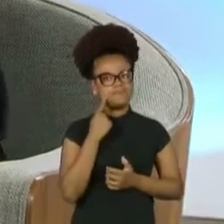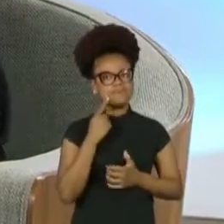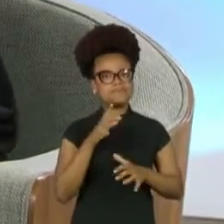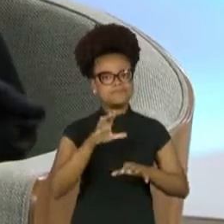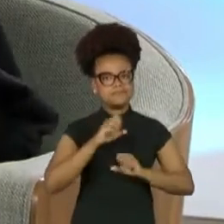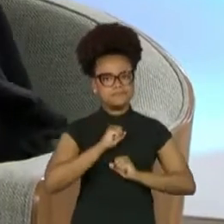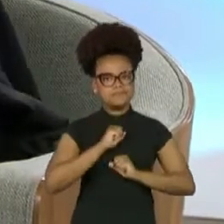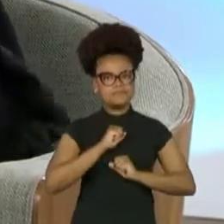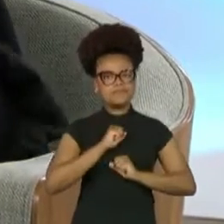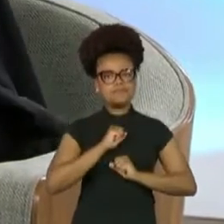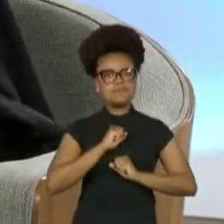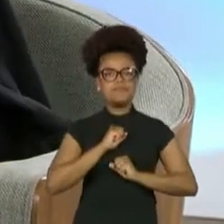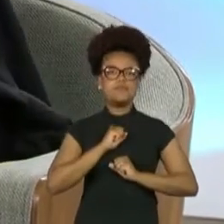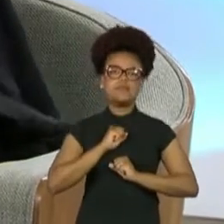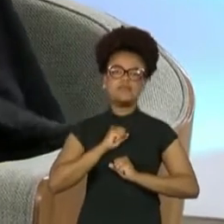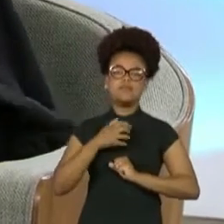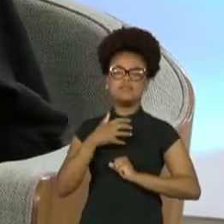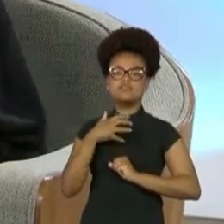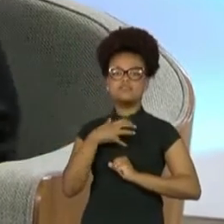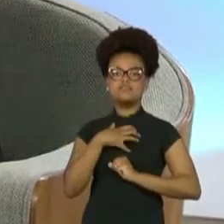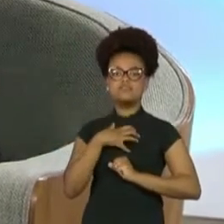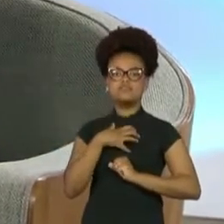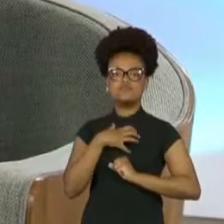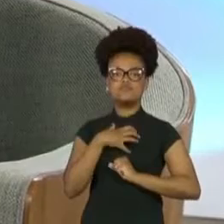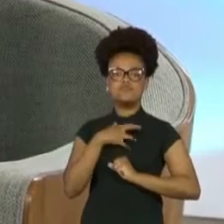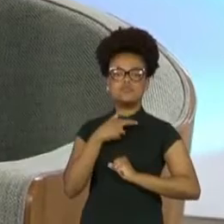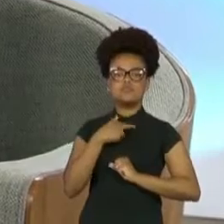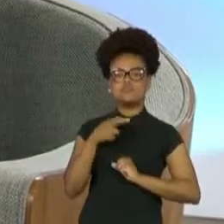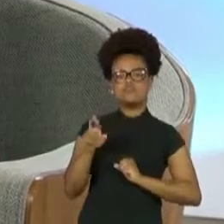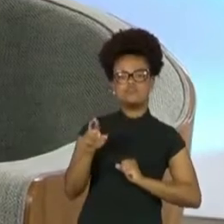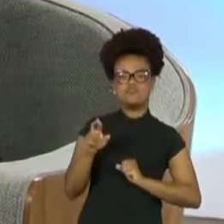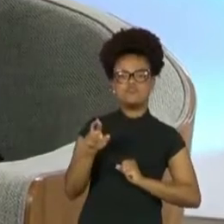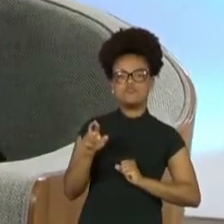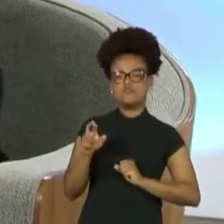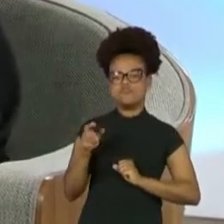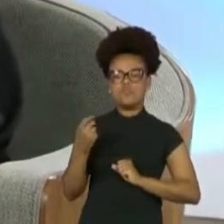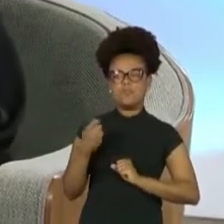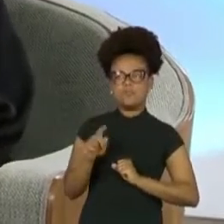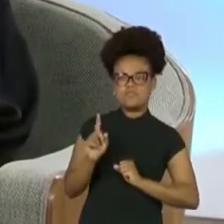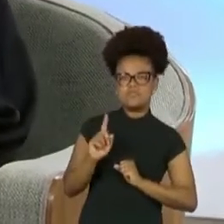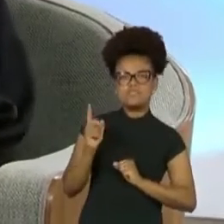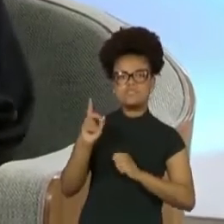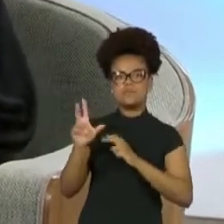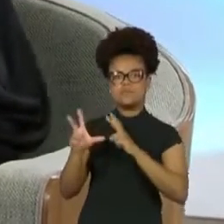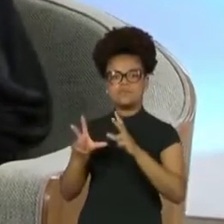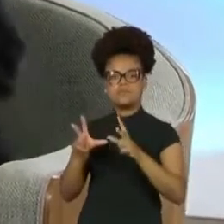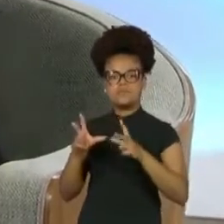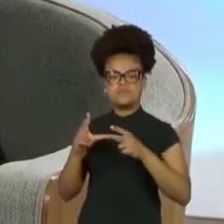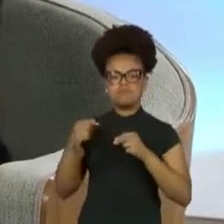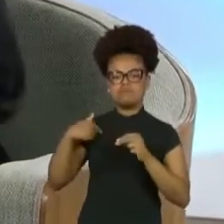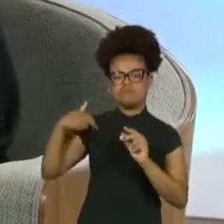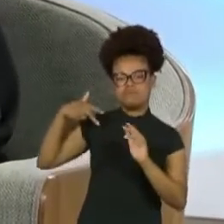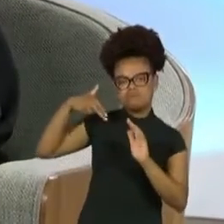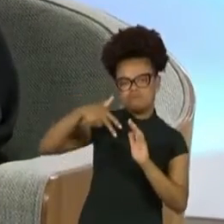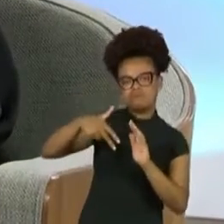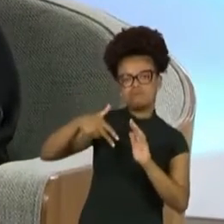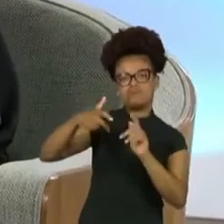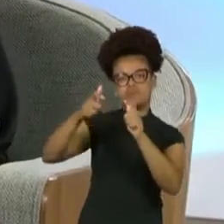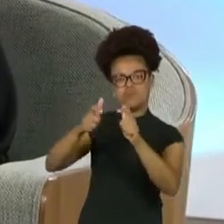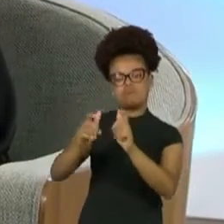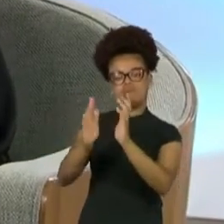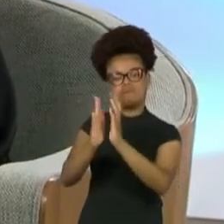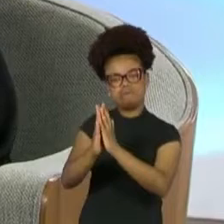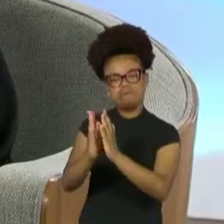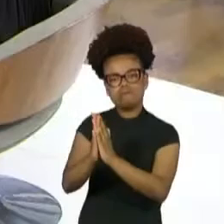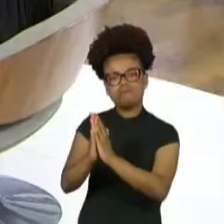necessidade de ter uma religião ou de ter um espaço pra ir lá rezar, entendeu? Agora eu tô me conectando direto.